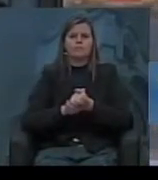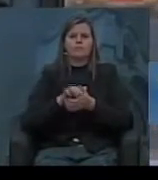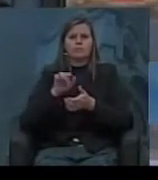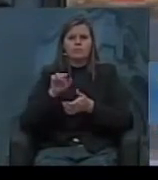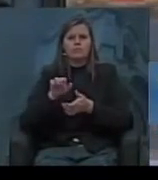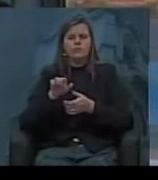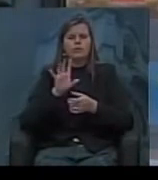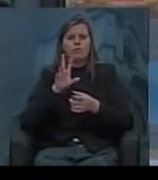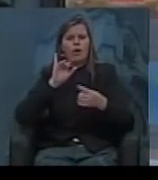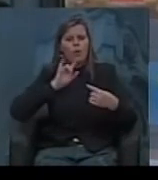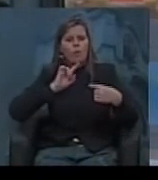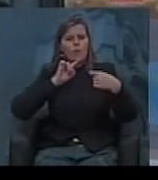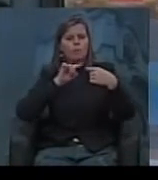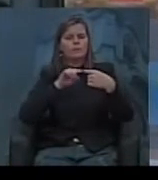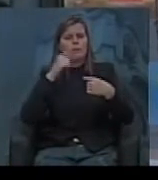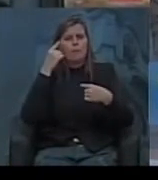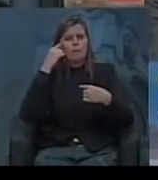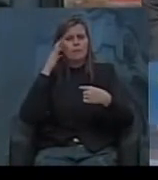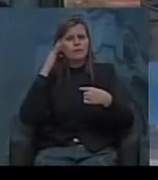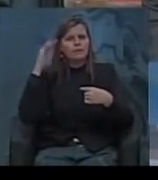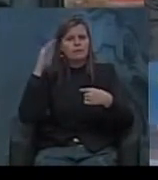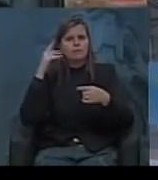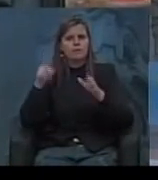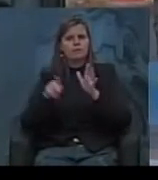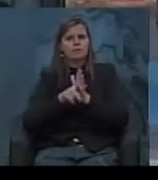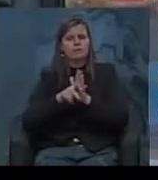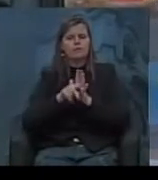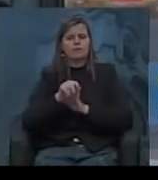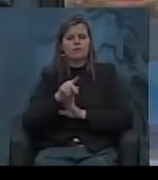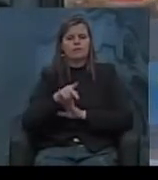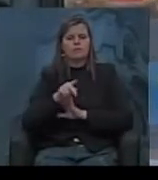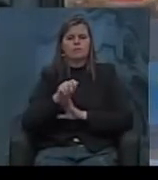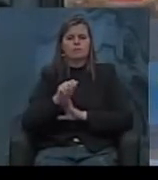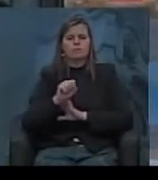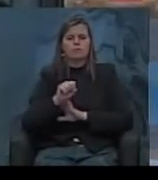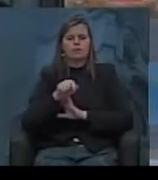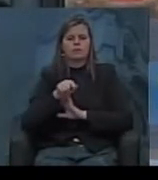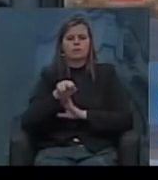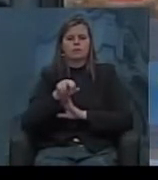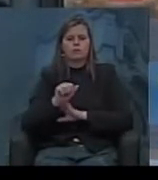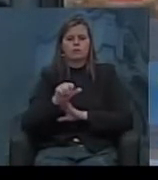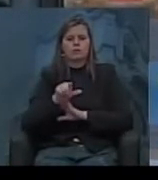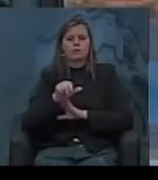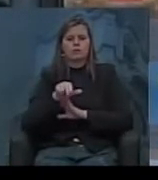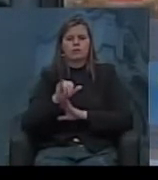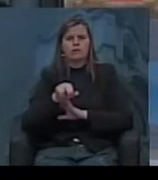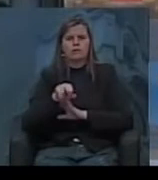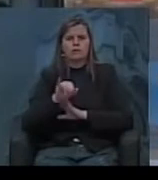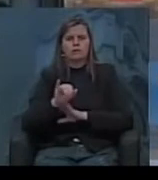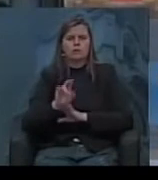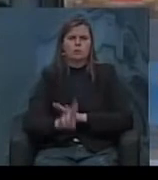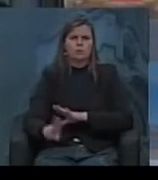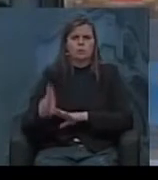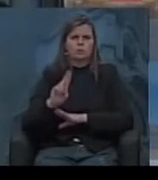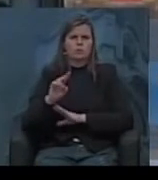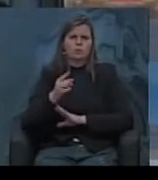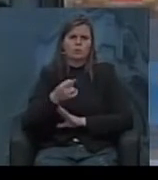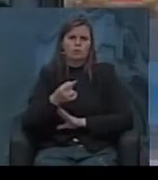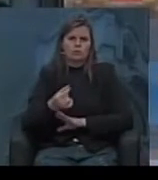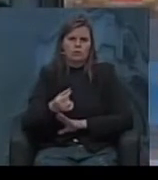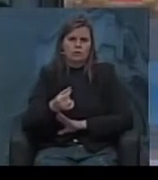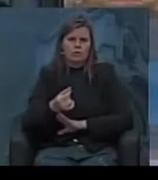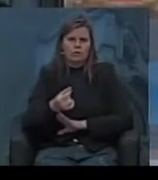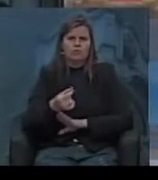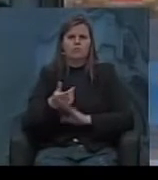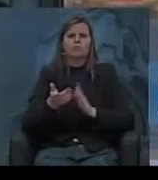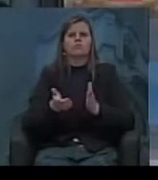vai ao encontro do pensamento até inclusive do Alberto Pasqualini na questão da usura do dinheiro então isso tem